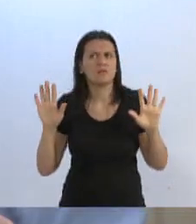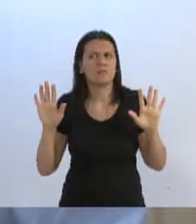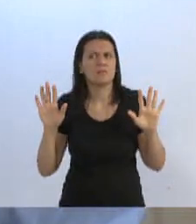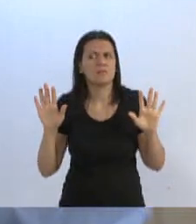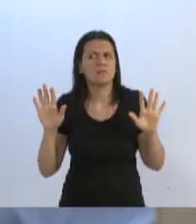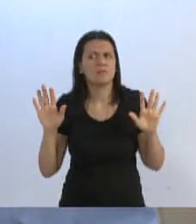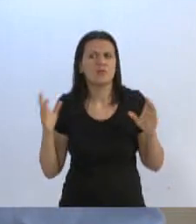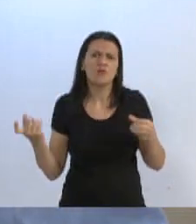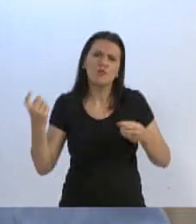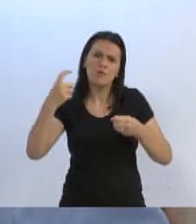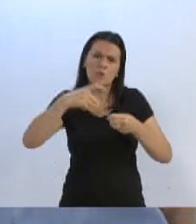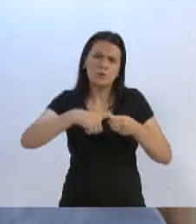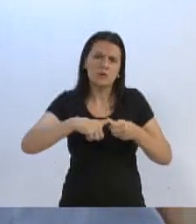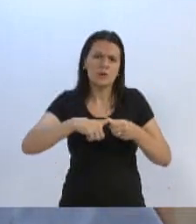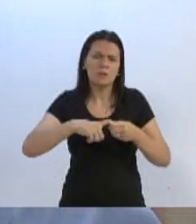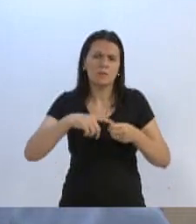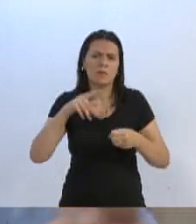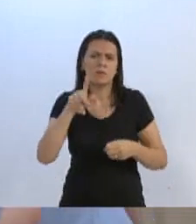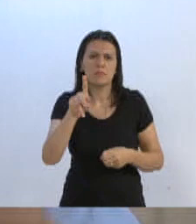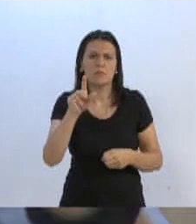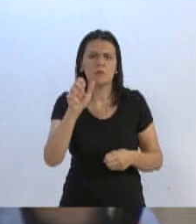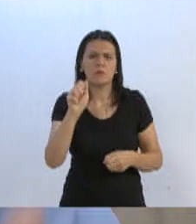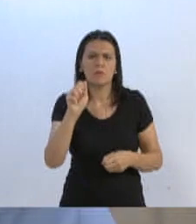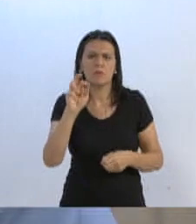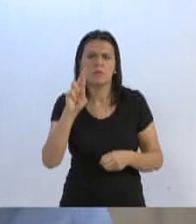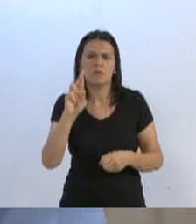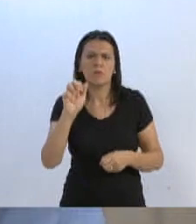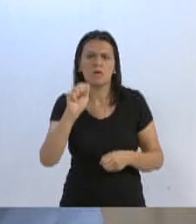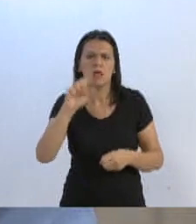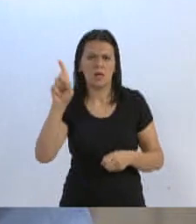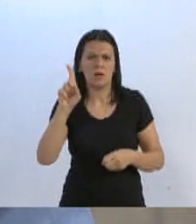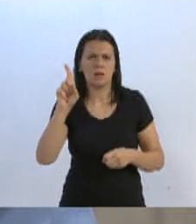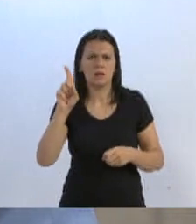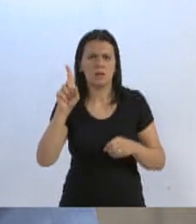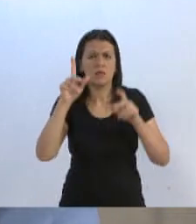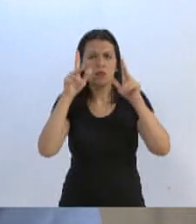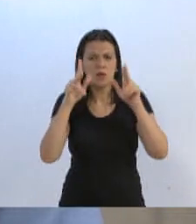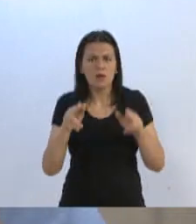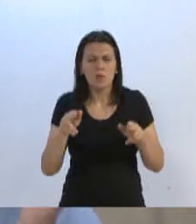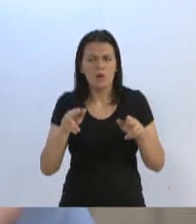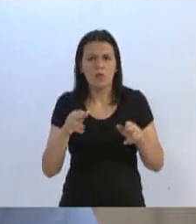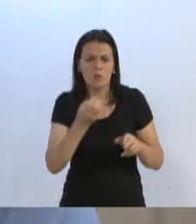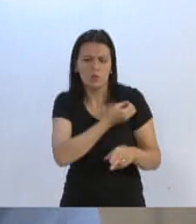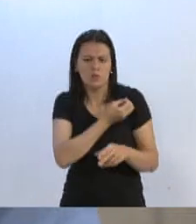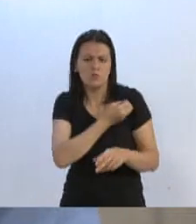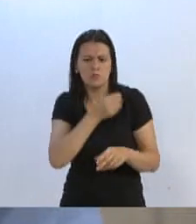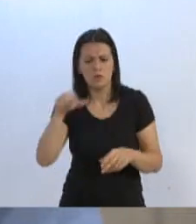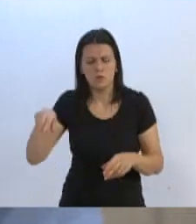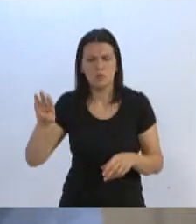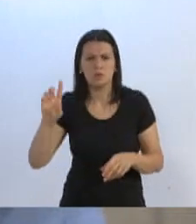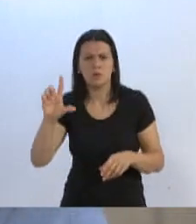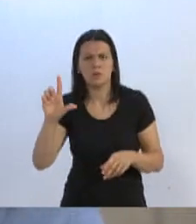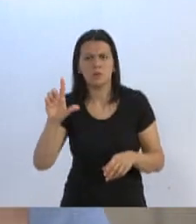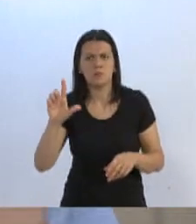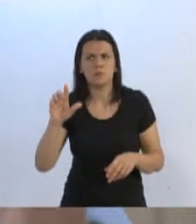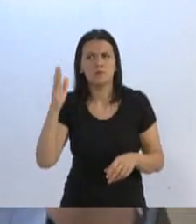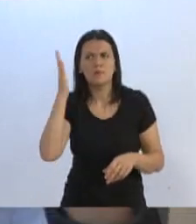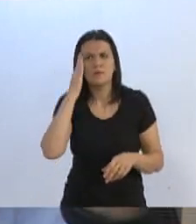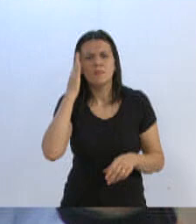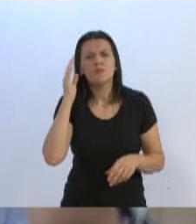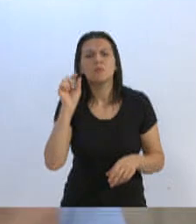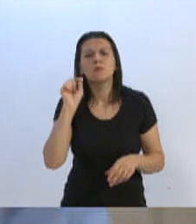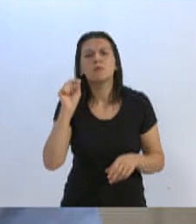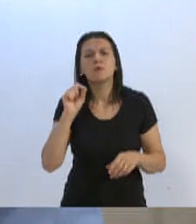de voltar de Santarém, no Pará. A cidade tem exatamente a mesma quantidade de tantes de Blumenau. Sabe o eles estão tratando lá? De aumentar a